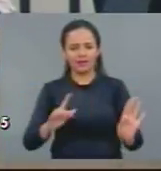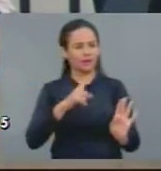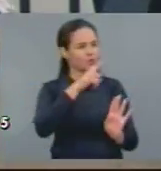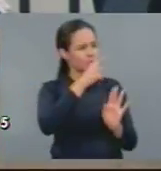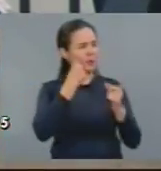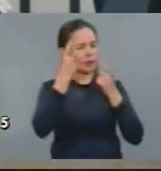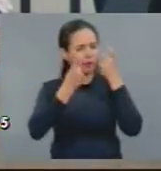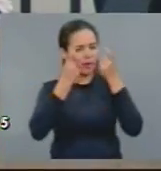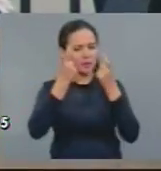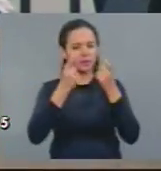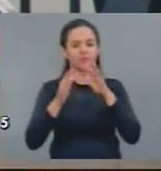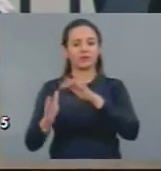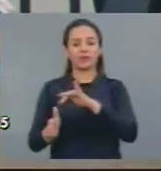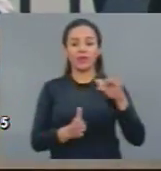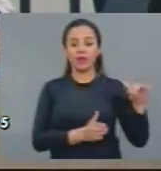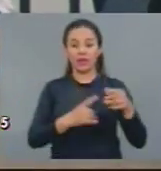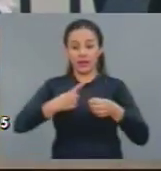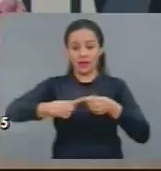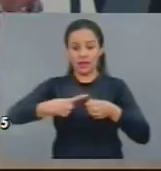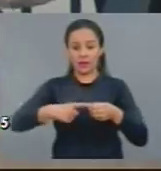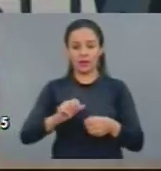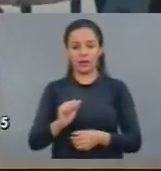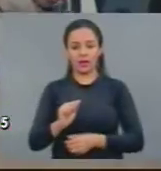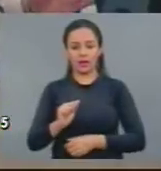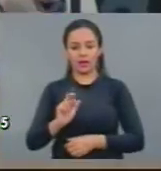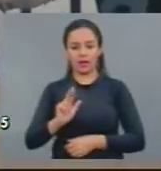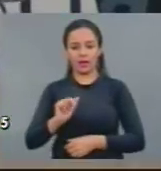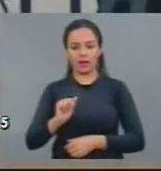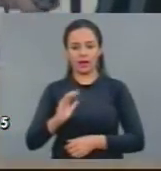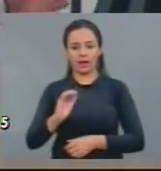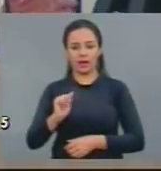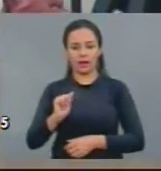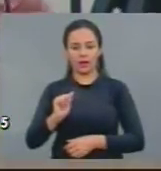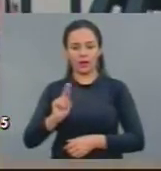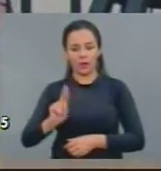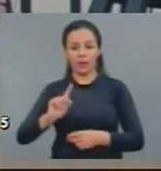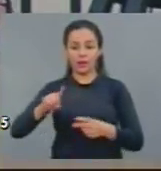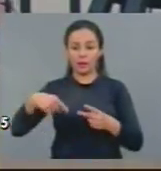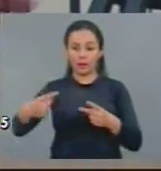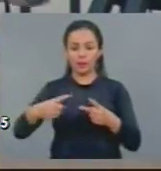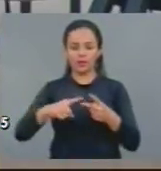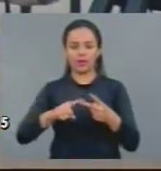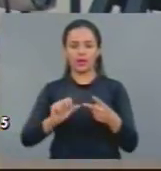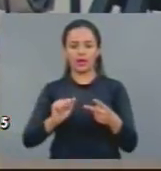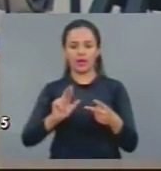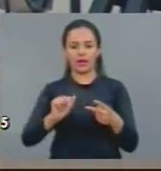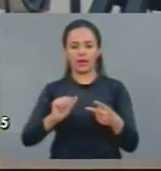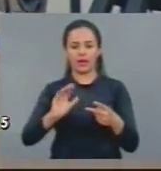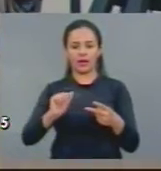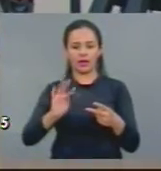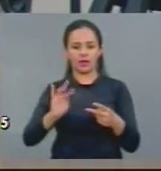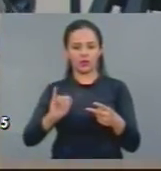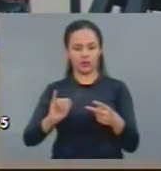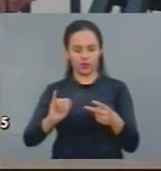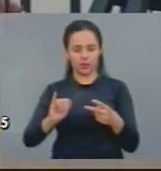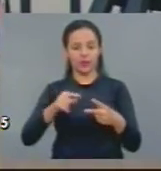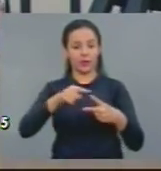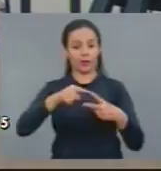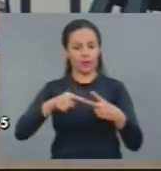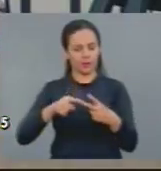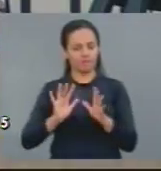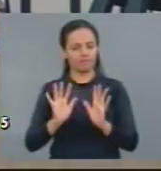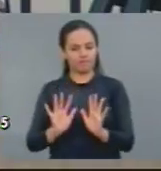a maior quantidade de camarão no Ceará, depois de Acaraú é Aracati. E, vamos dizer assim, 98